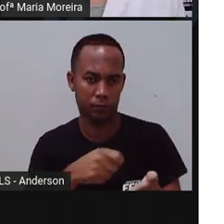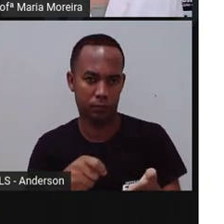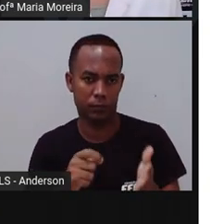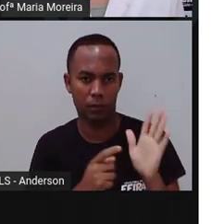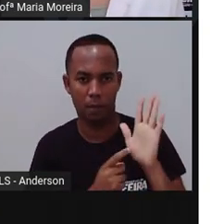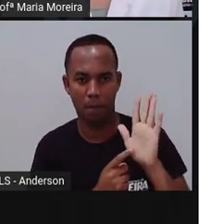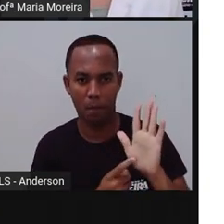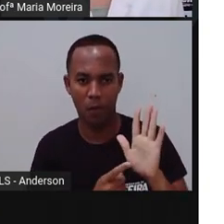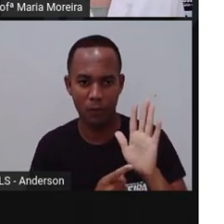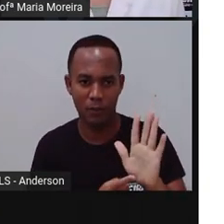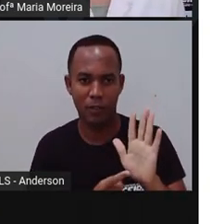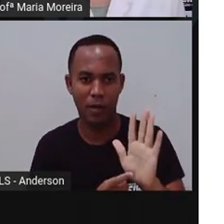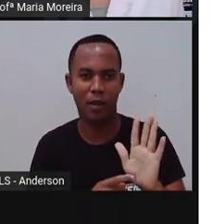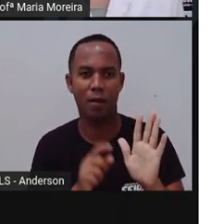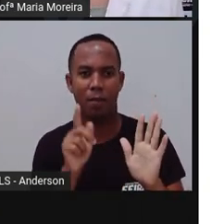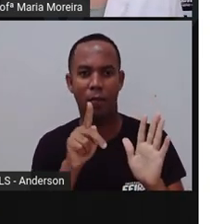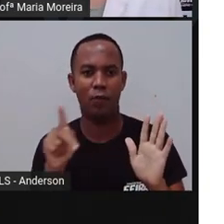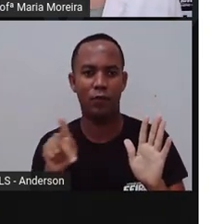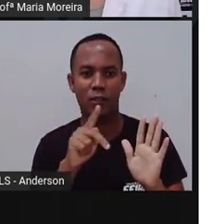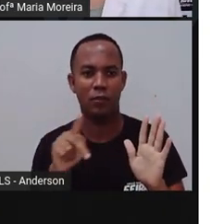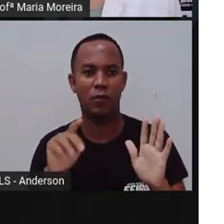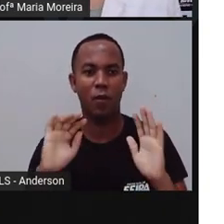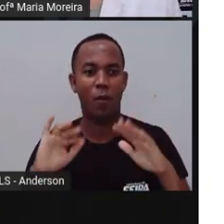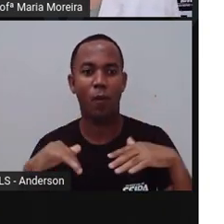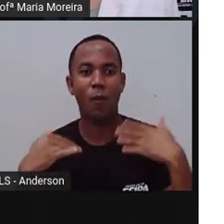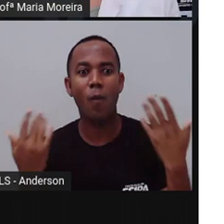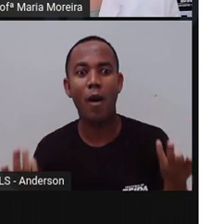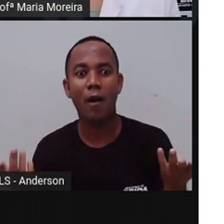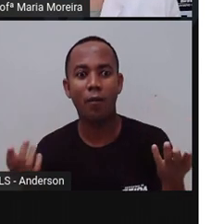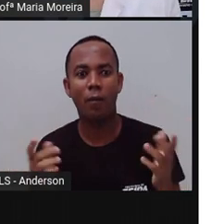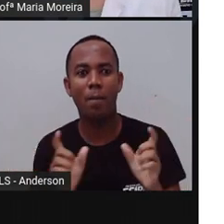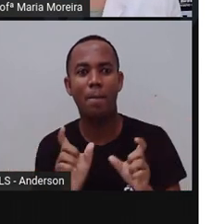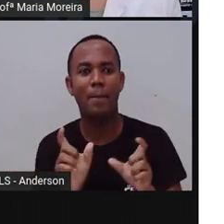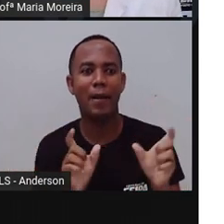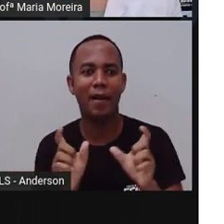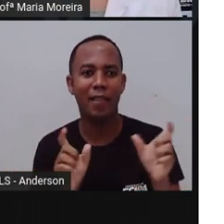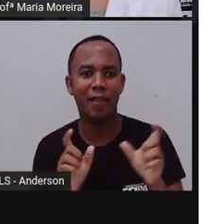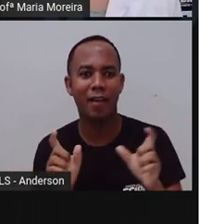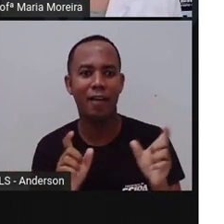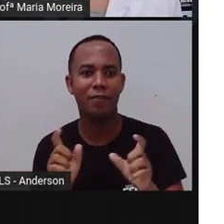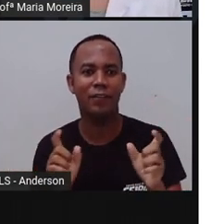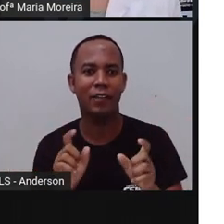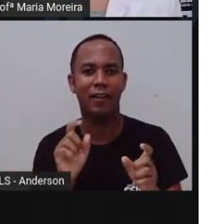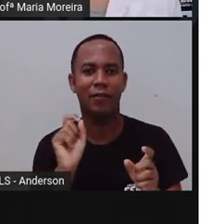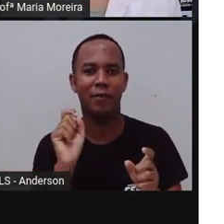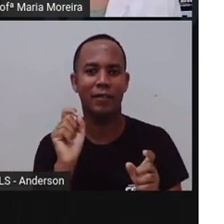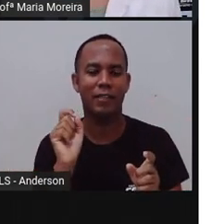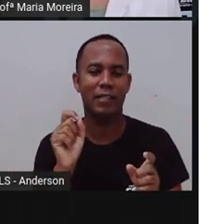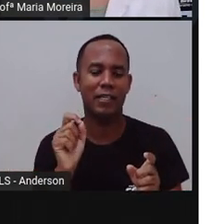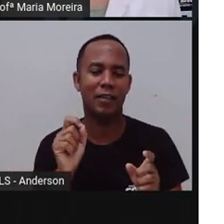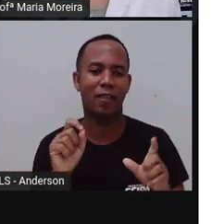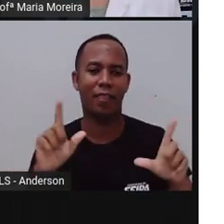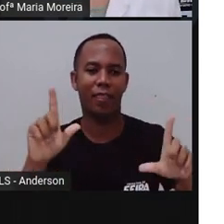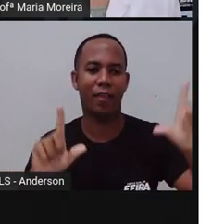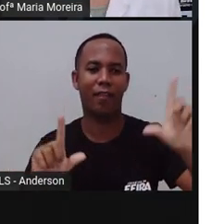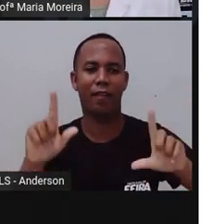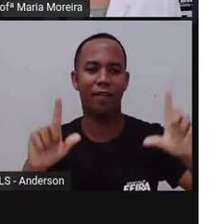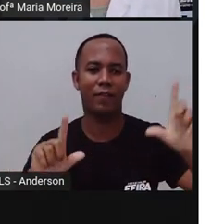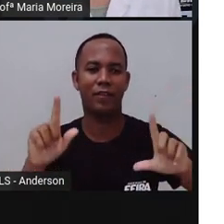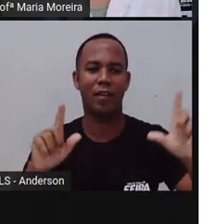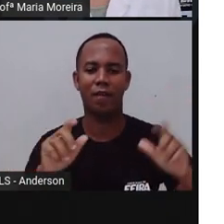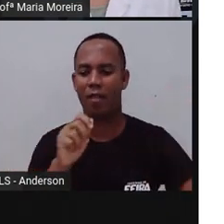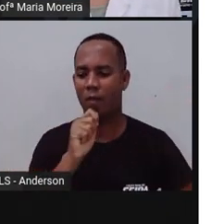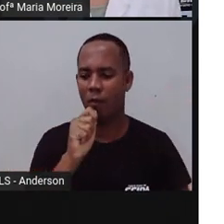mostrar para o professor? Quais palavras Malala disse, né? A uma rede internacional de televisão, quando ela faz o